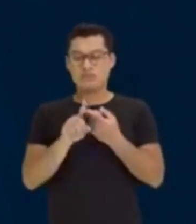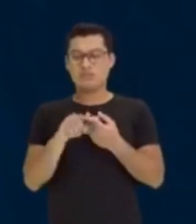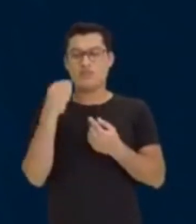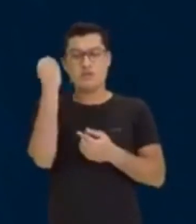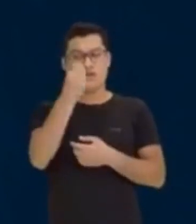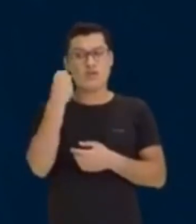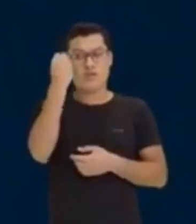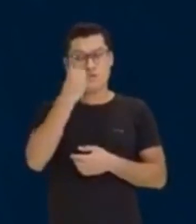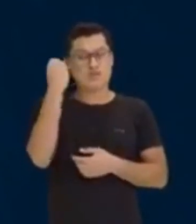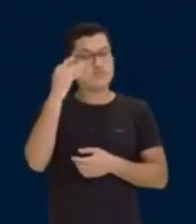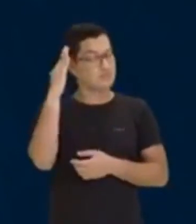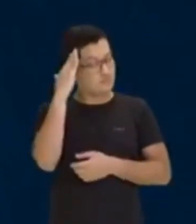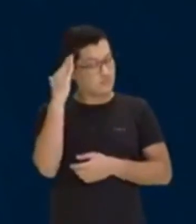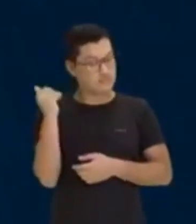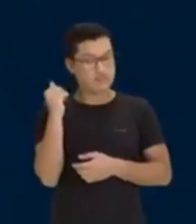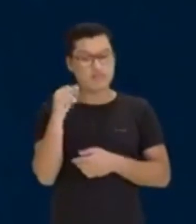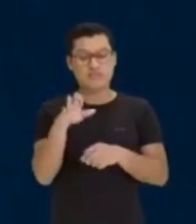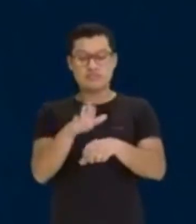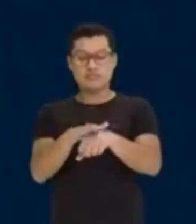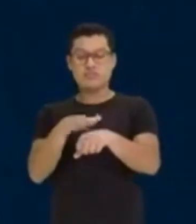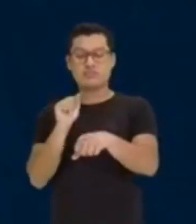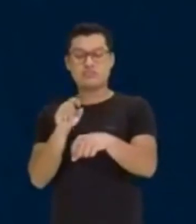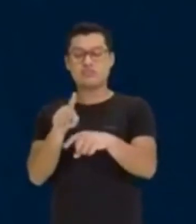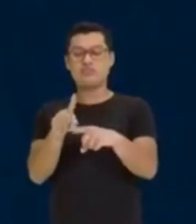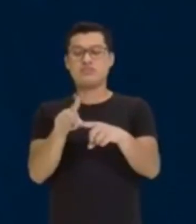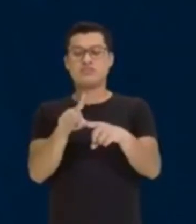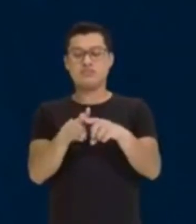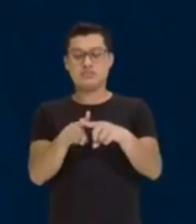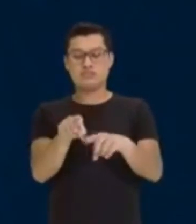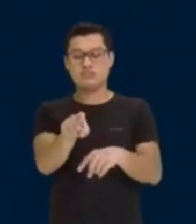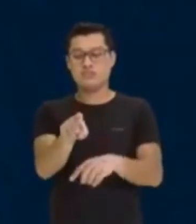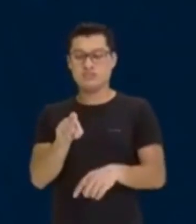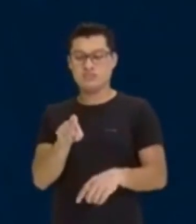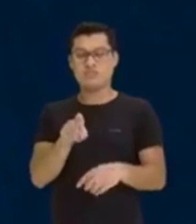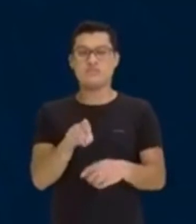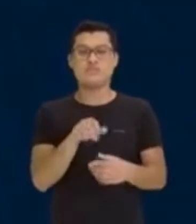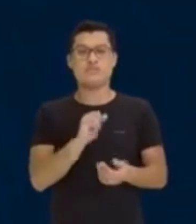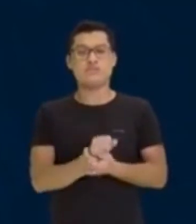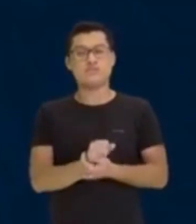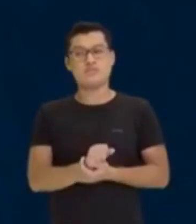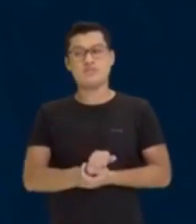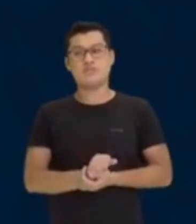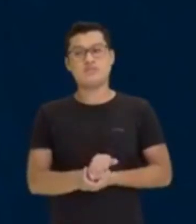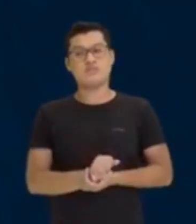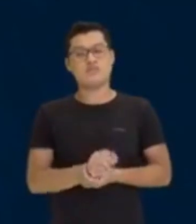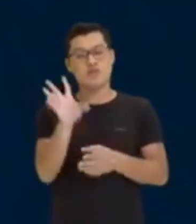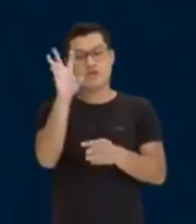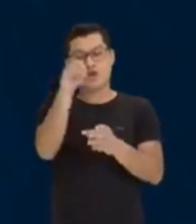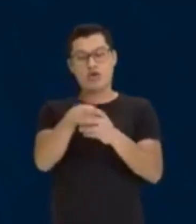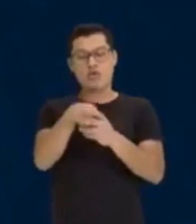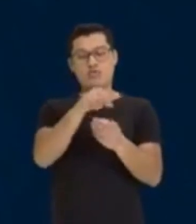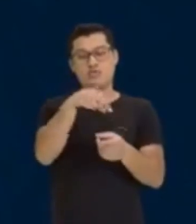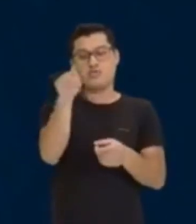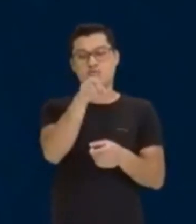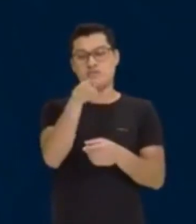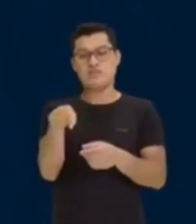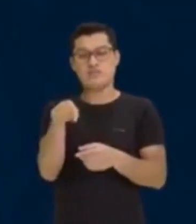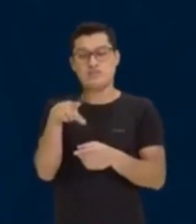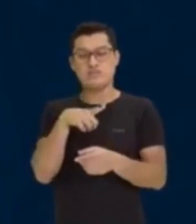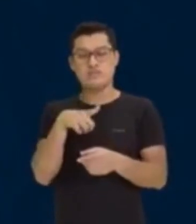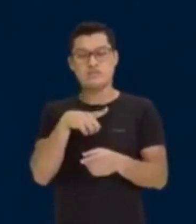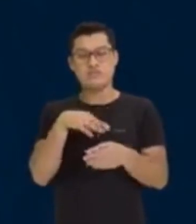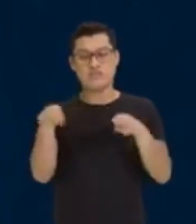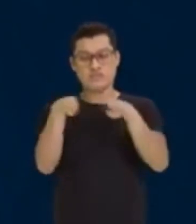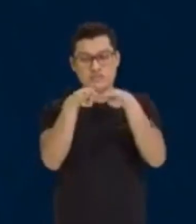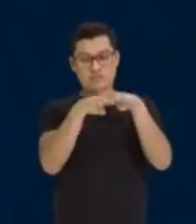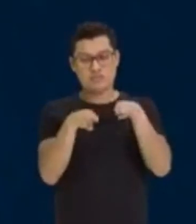observa aí que eu não sei, eu chamo de X. Ah, e na setinha, geralmente, né, você coloca pra cima ou pra baixo onde tem a grandeza